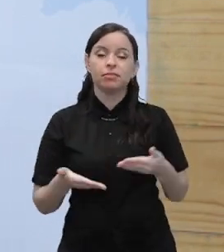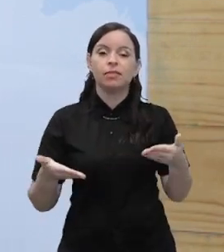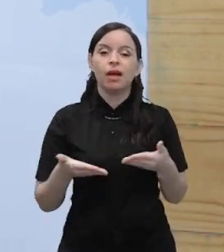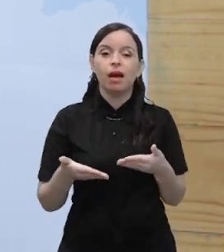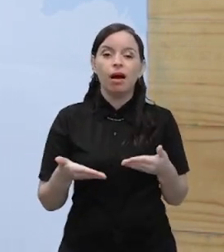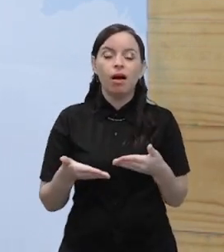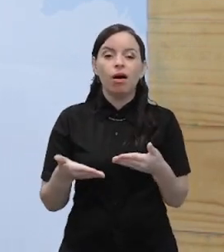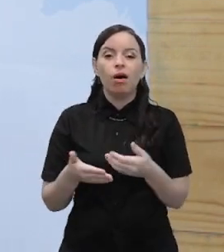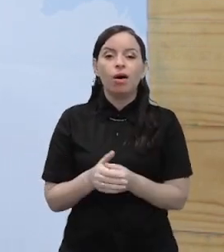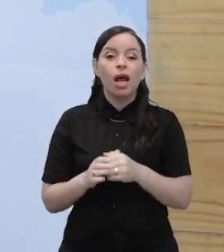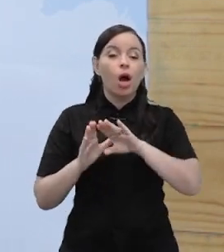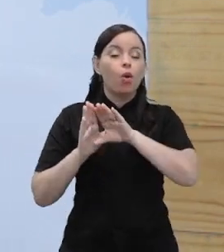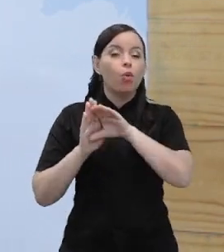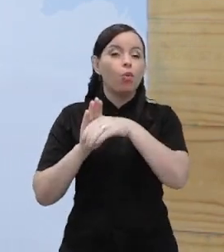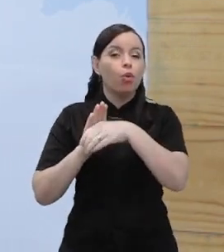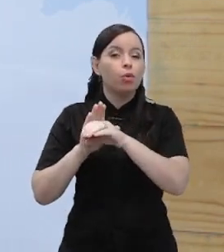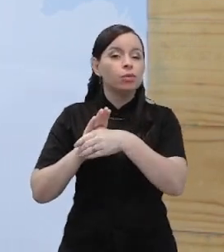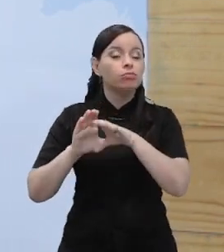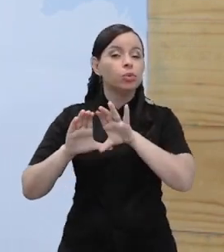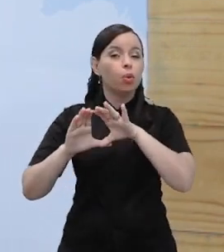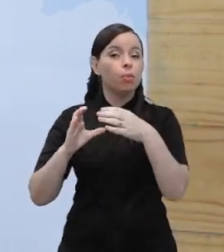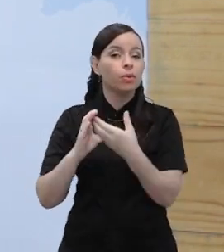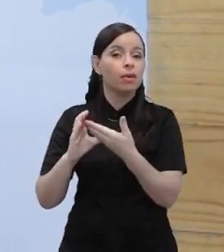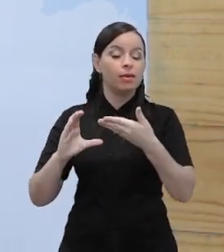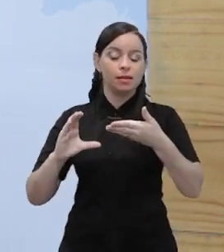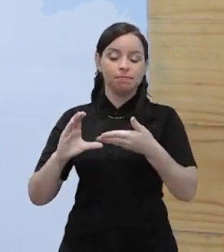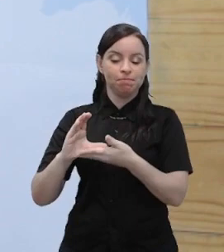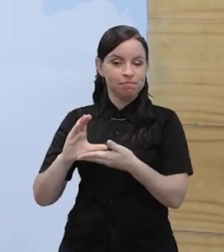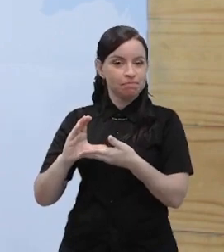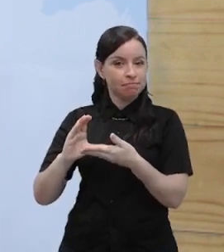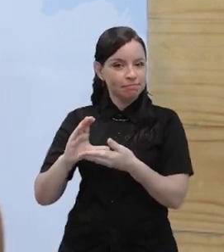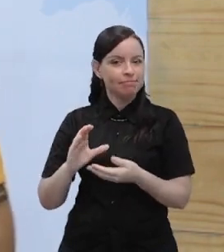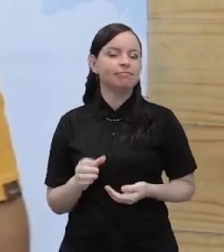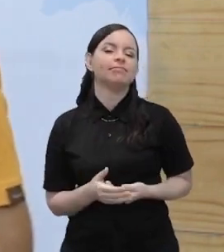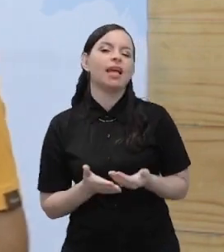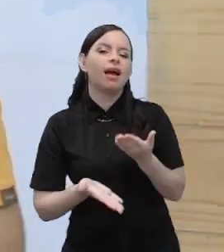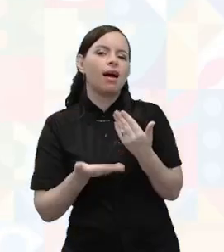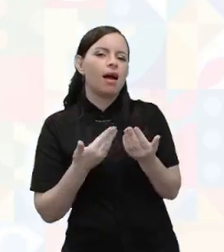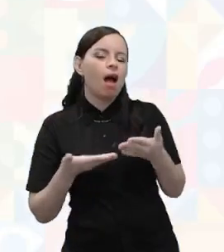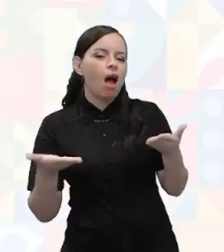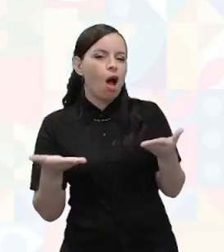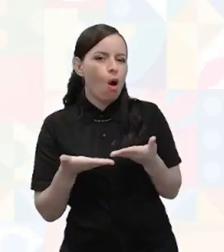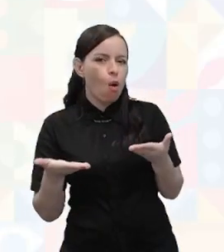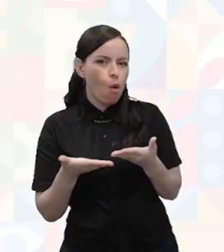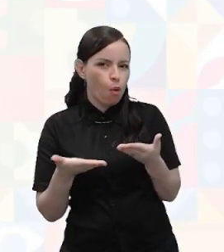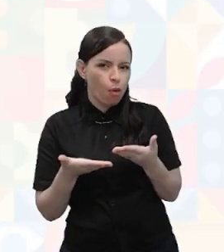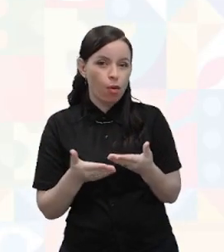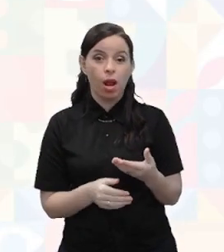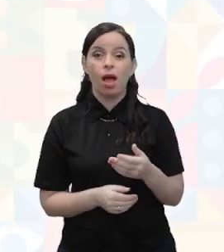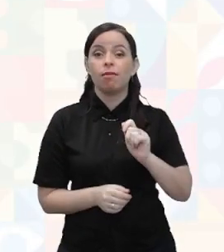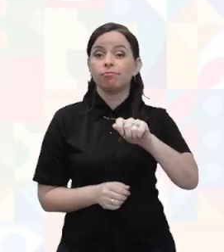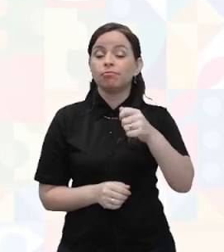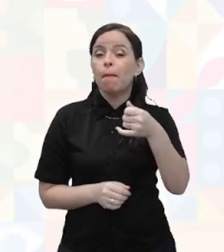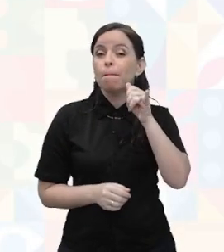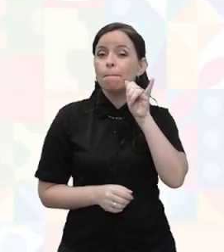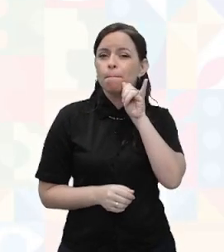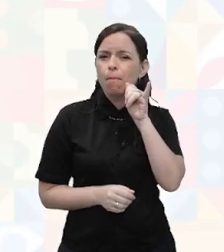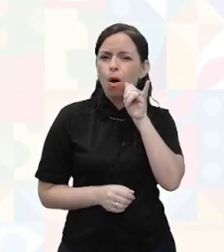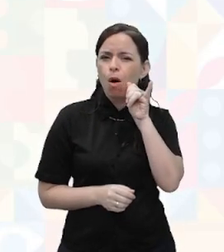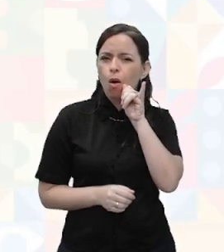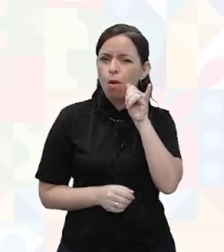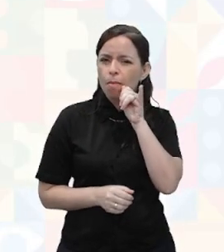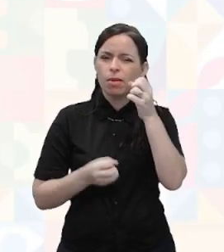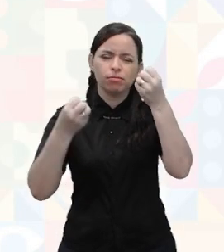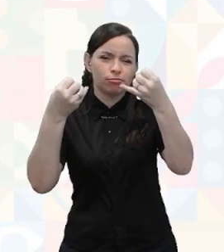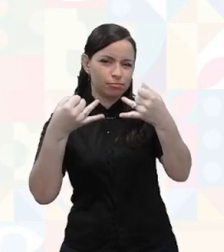para a gente conceituar comunidade, a gente vai conversar um pouquinho sobre o que Zygmunt Bolman aborda sobre o tema.